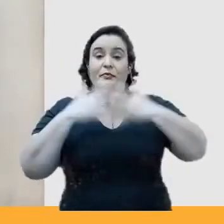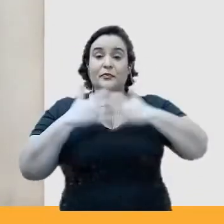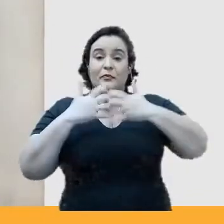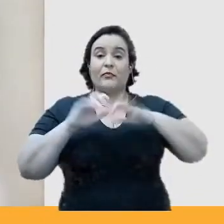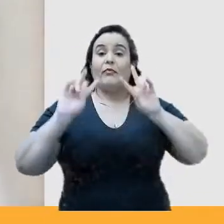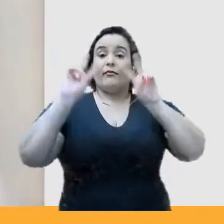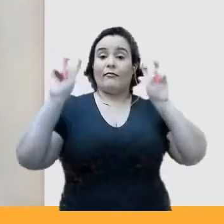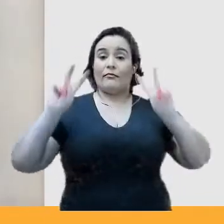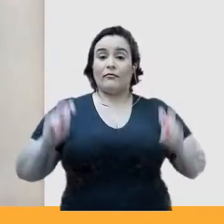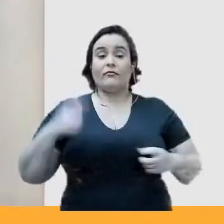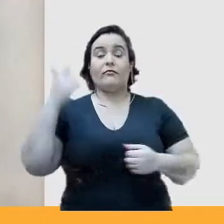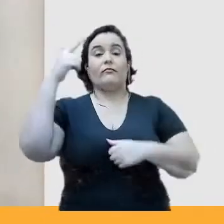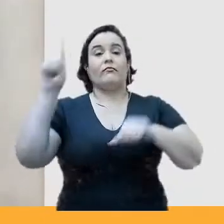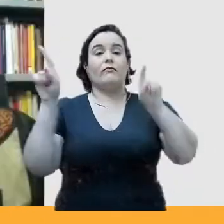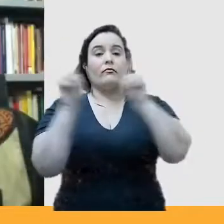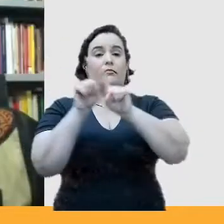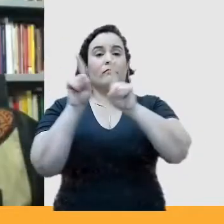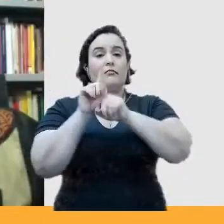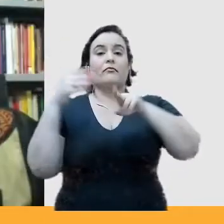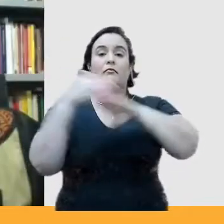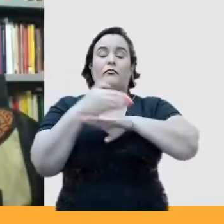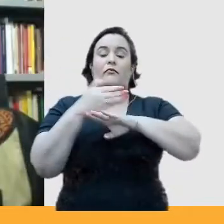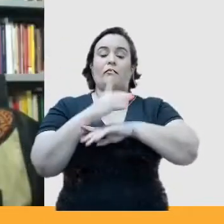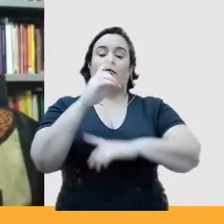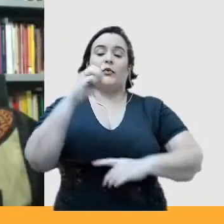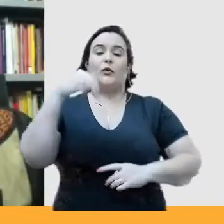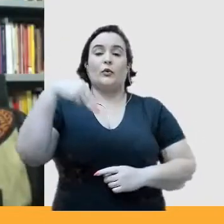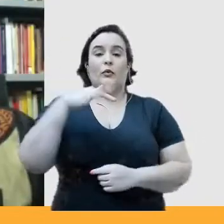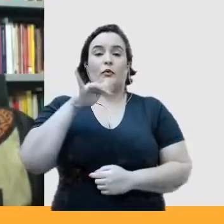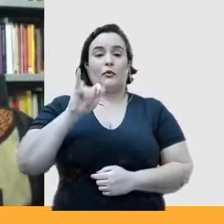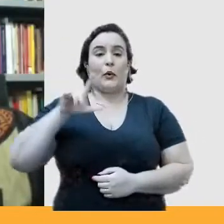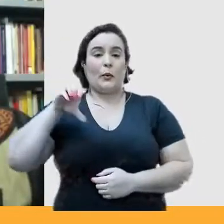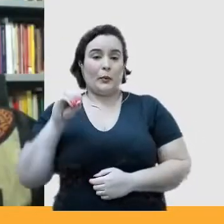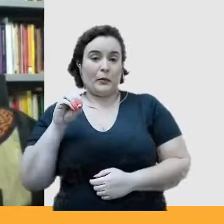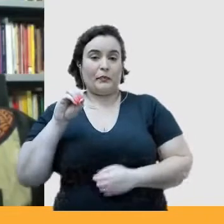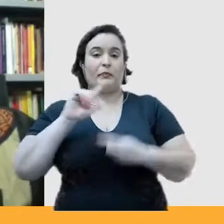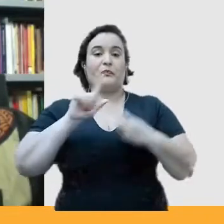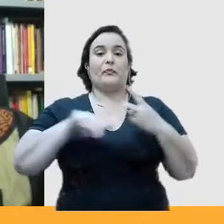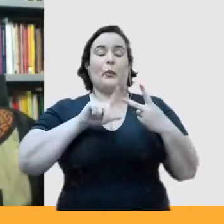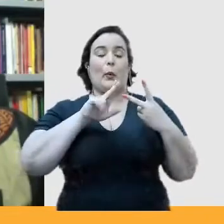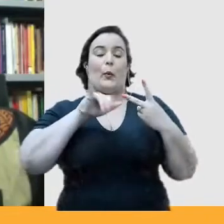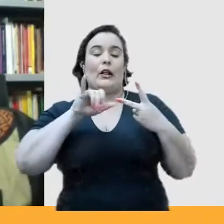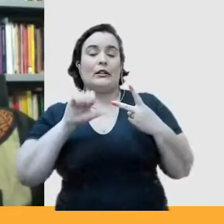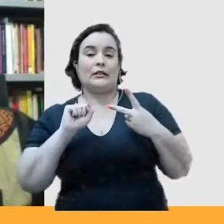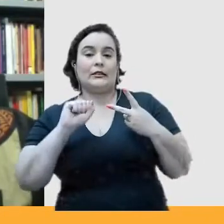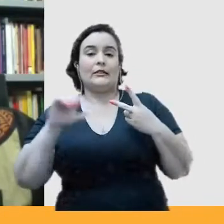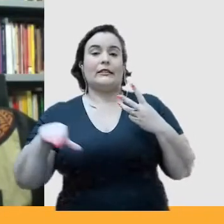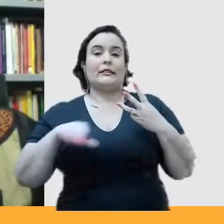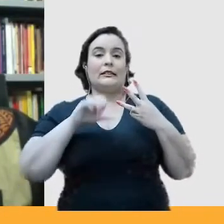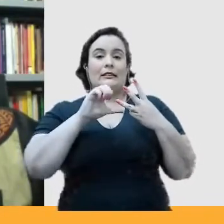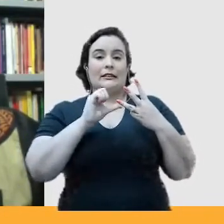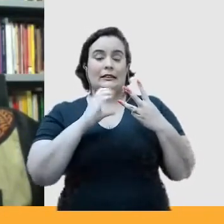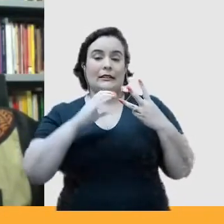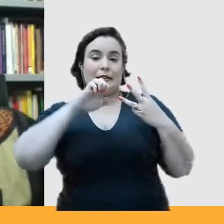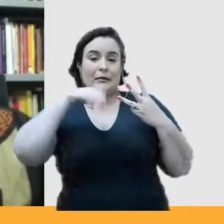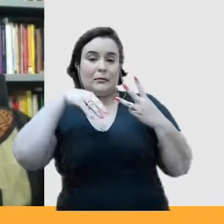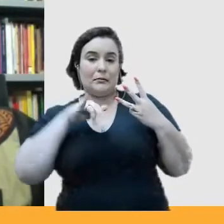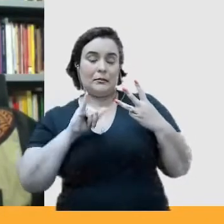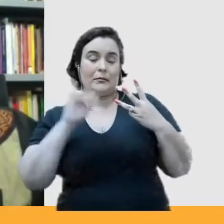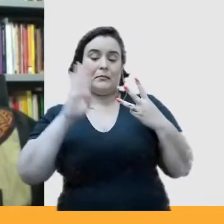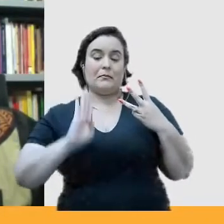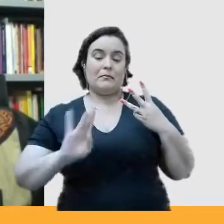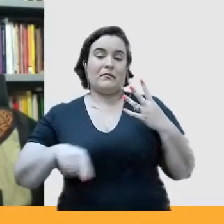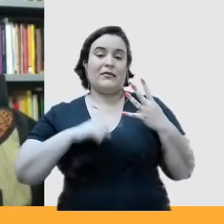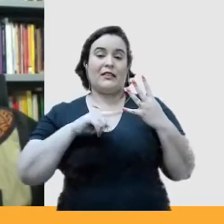com a participação de Dom Filó, do Luiz Carlos Gá, da Semibrasil, do